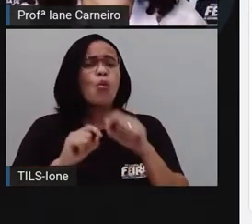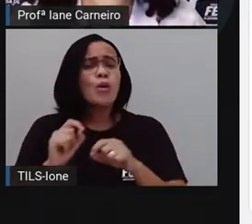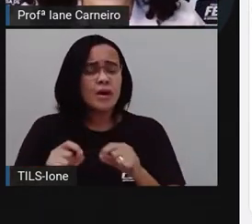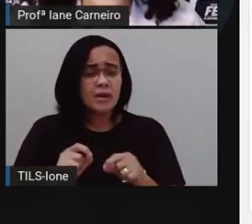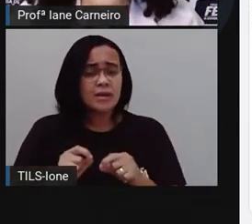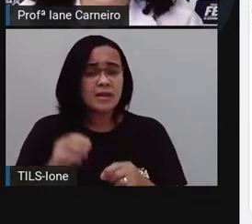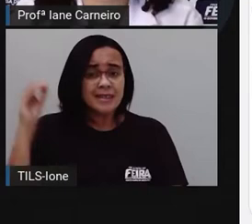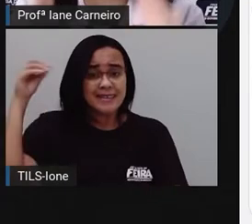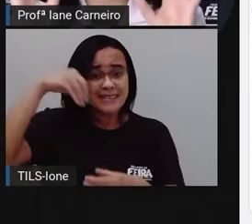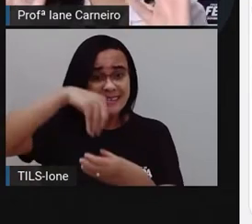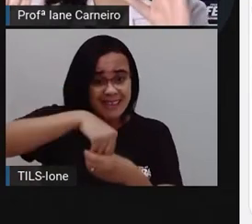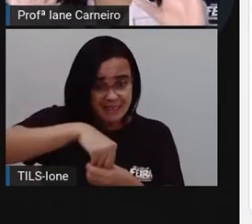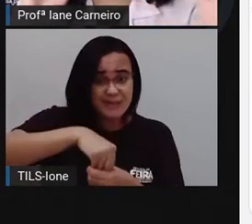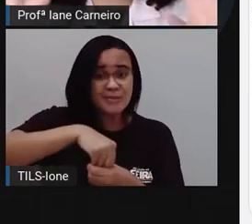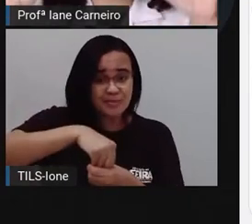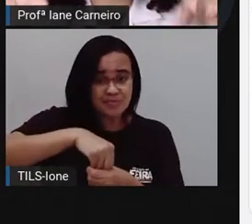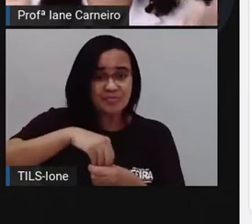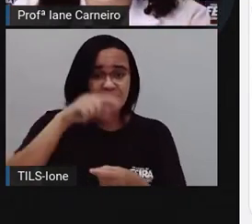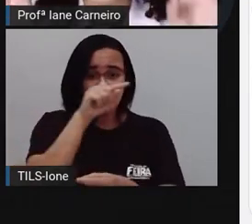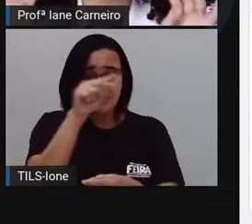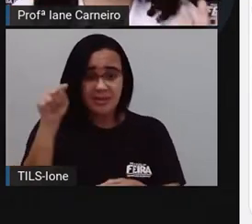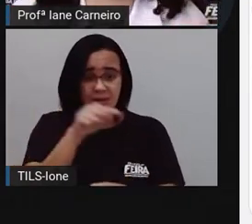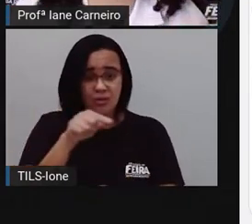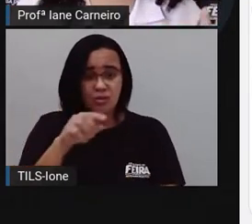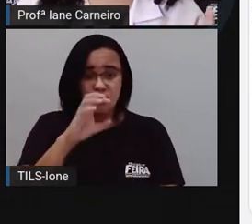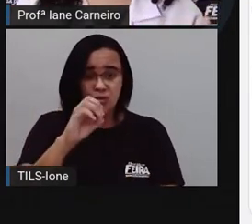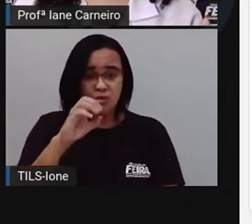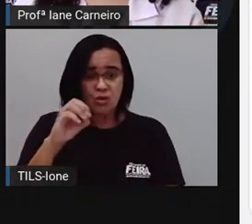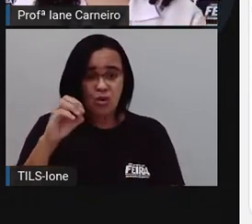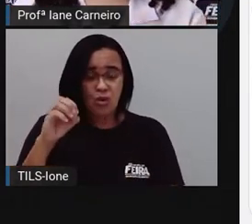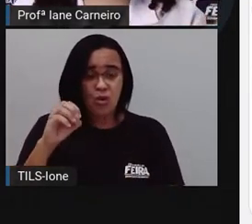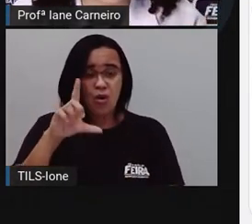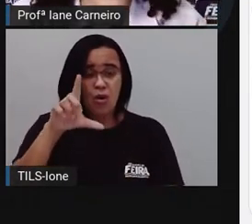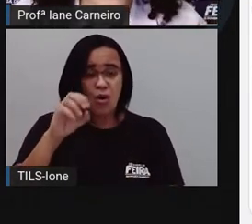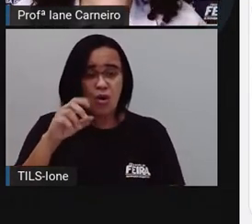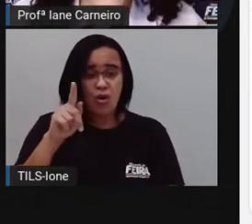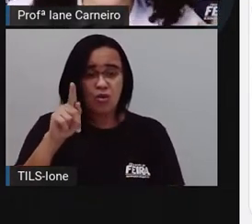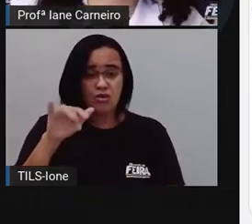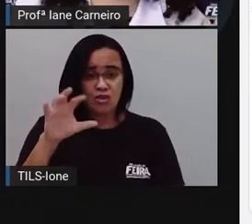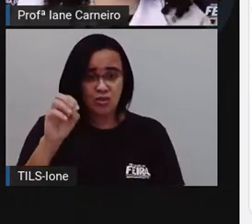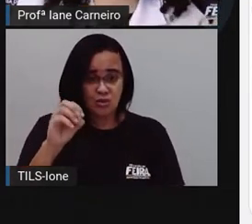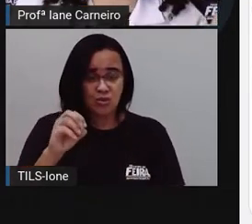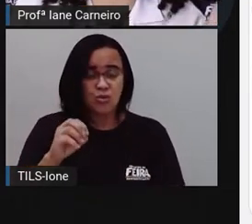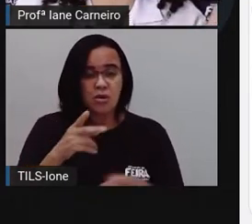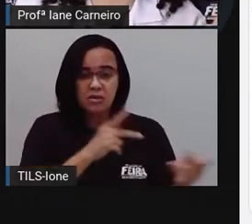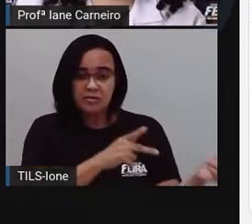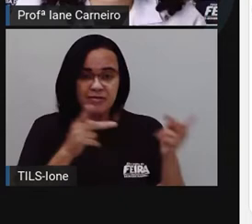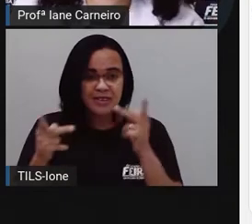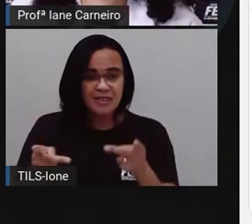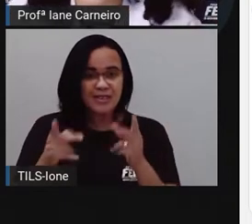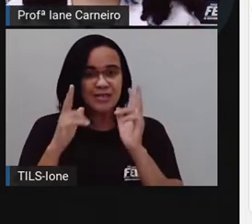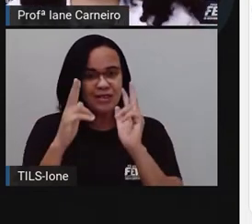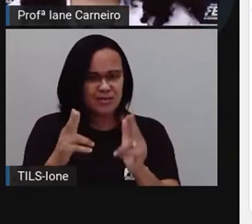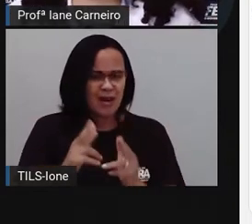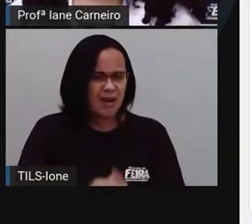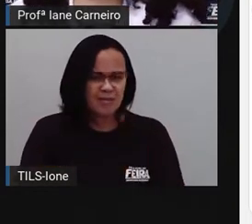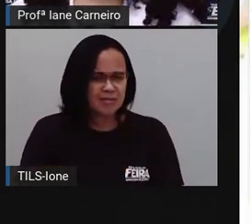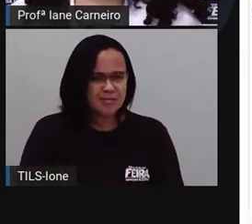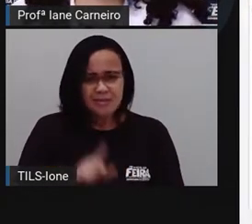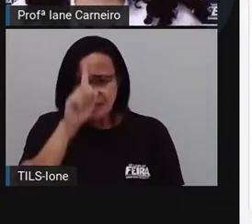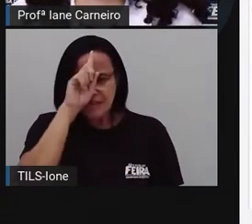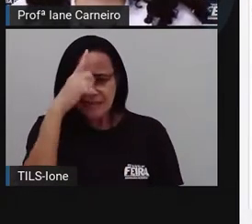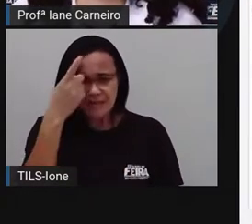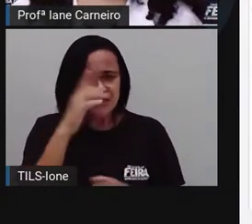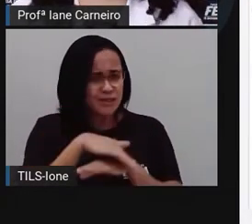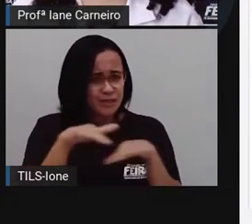zoológico, tá bom? Então faz aí de conta que você visitou o zoológico hoje junto com a Pró, tá bom? Então vamos para a